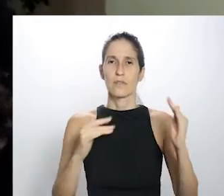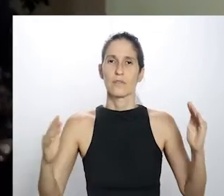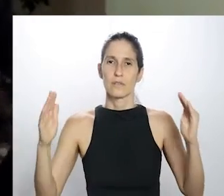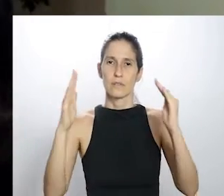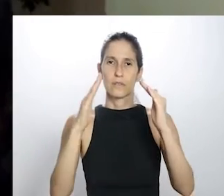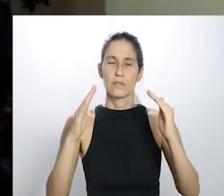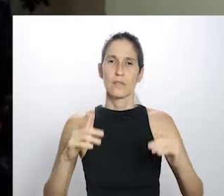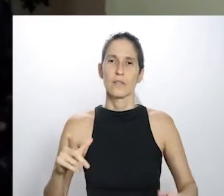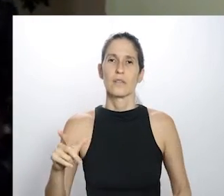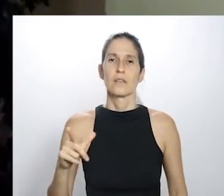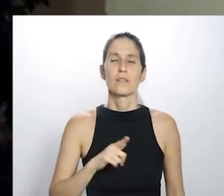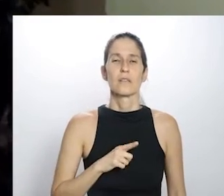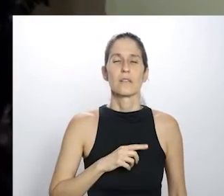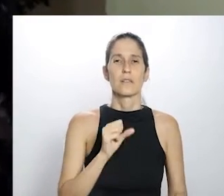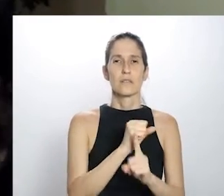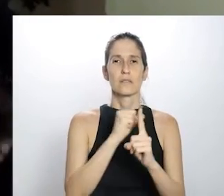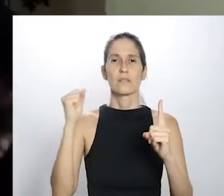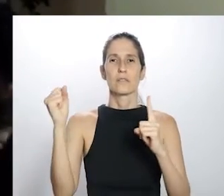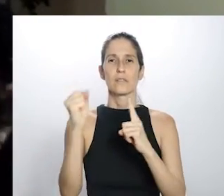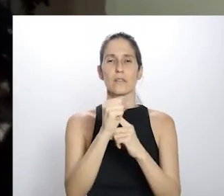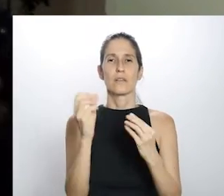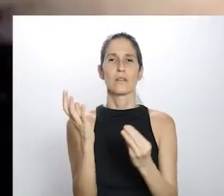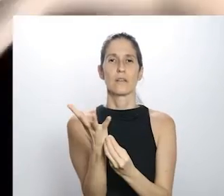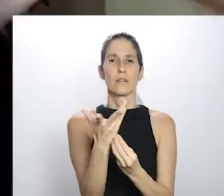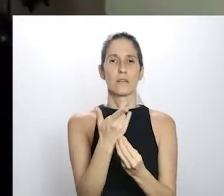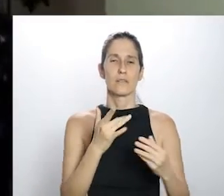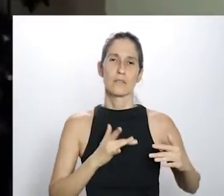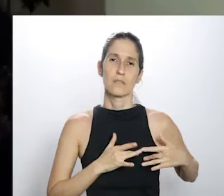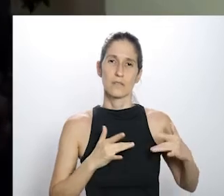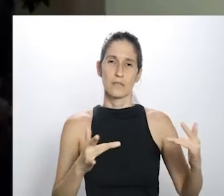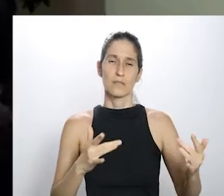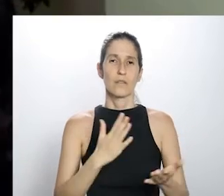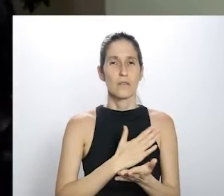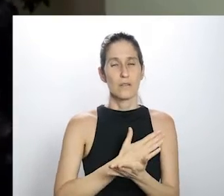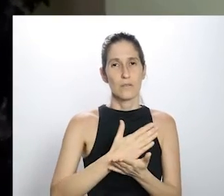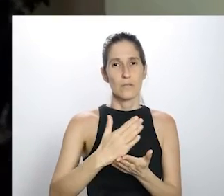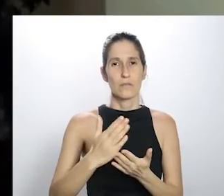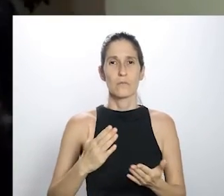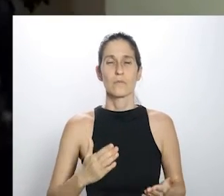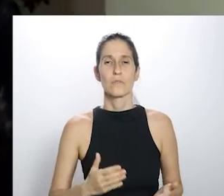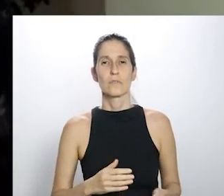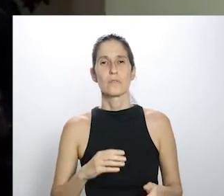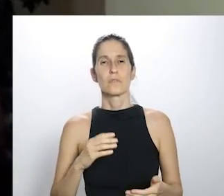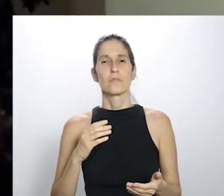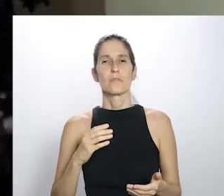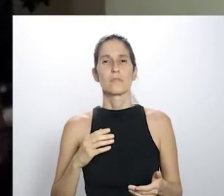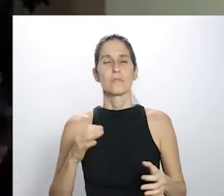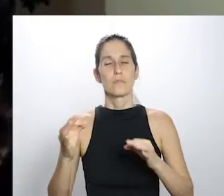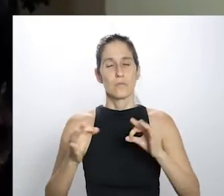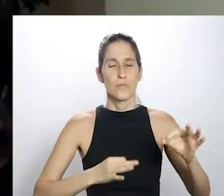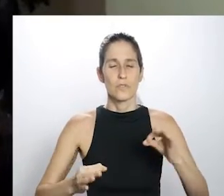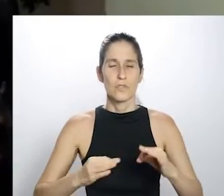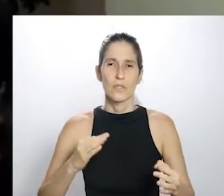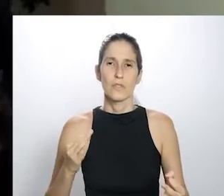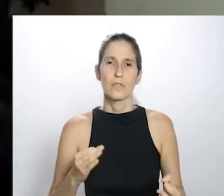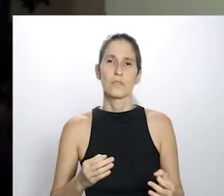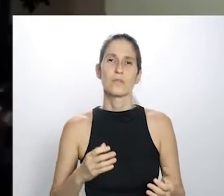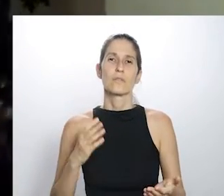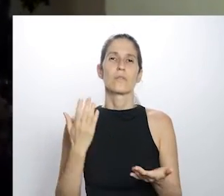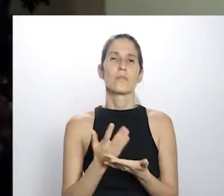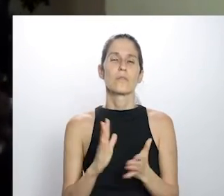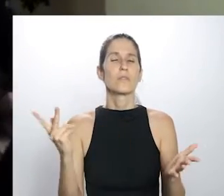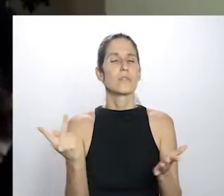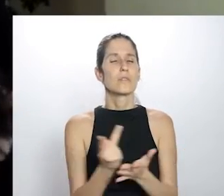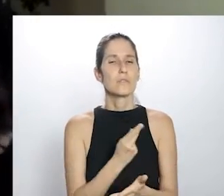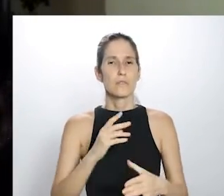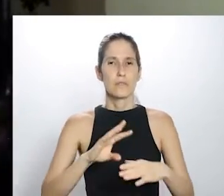também a Social Artistas Solidários, que foi criada logo no começo da pandemia. Comigo, Marcel Salu, Canibal,